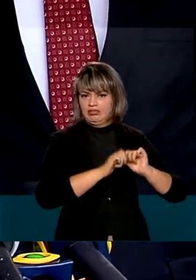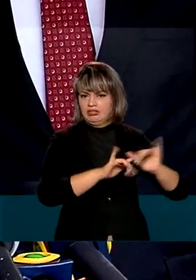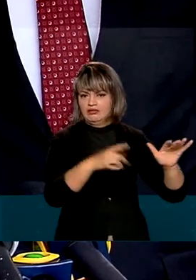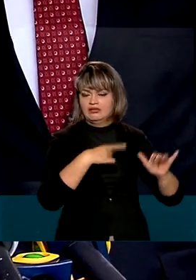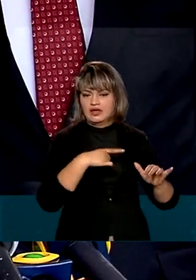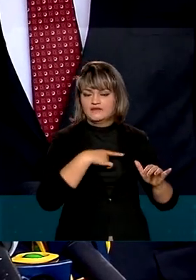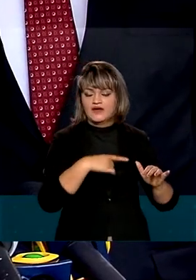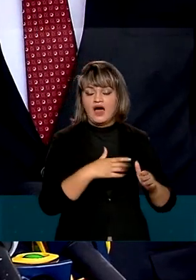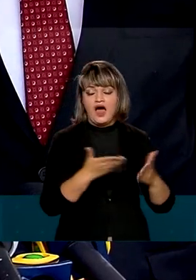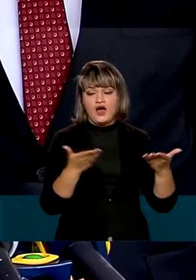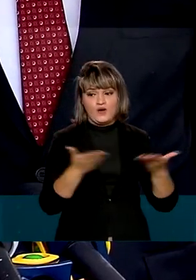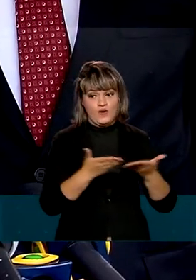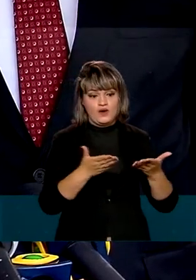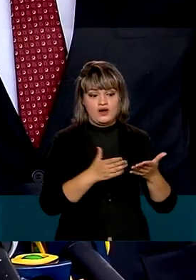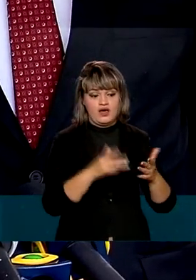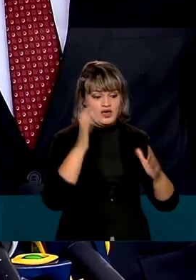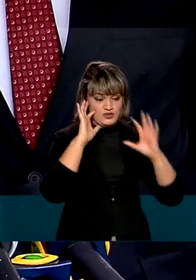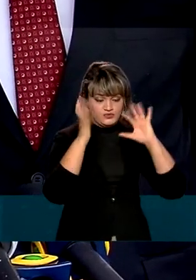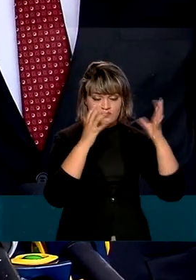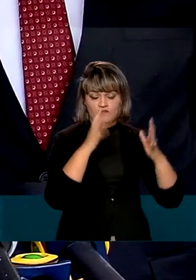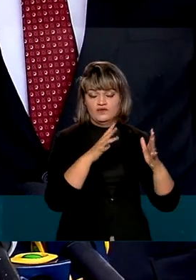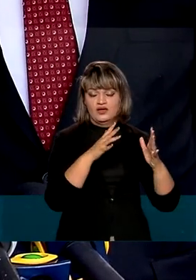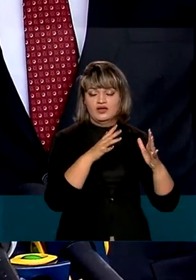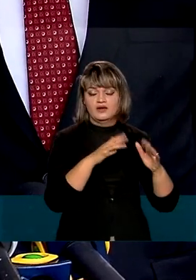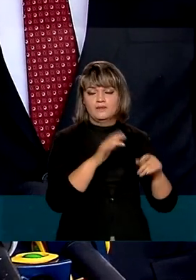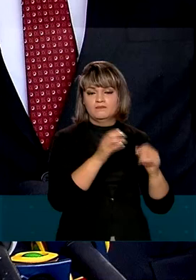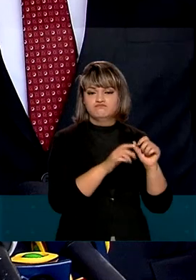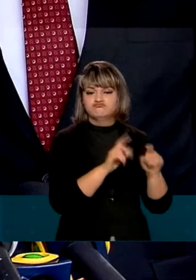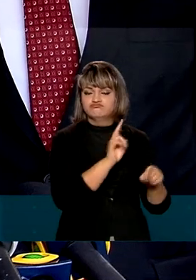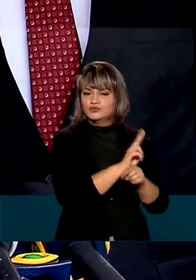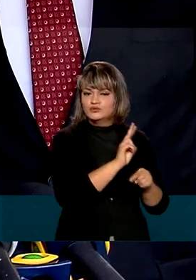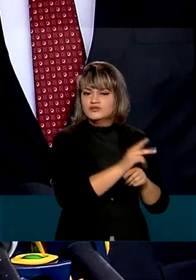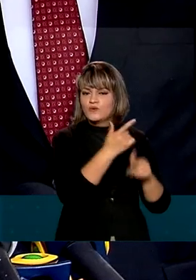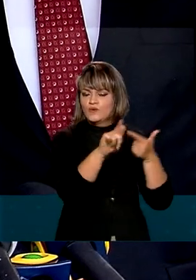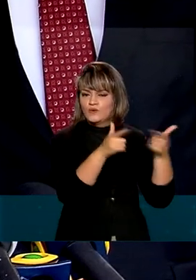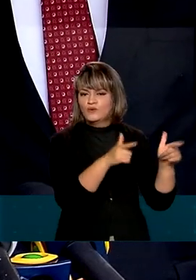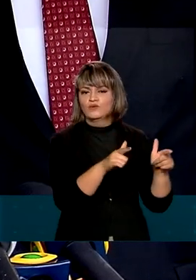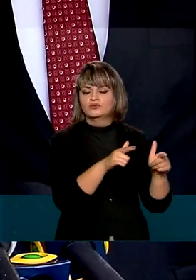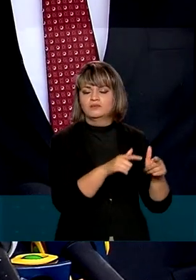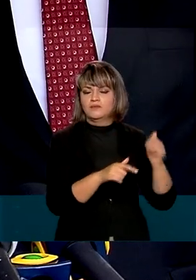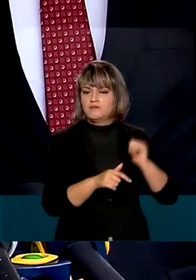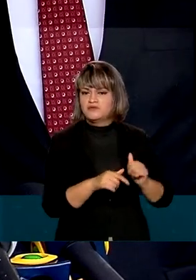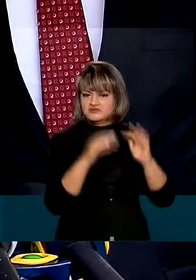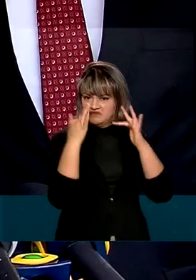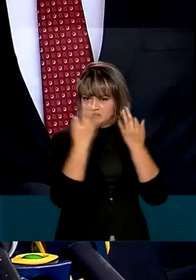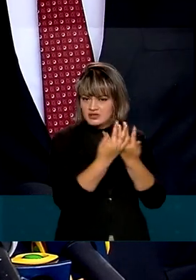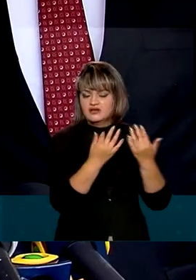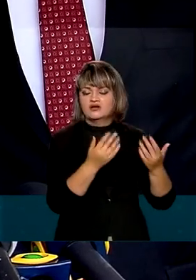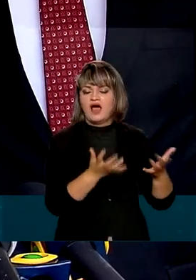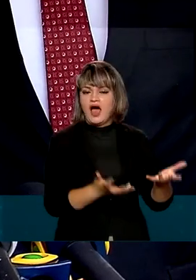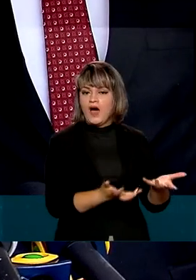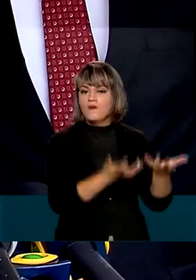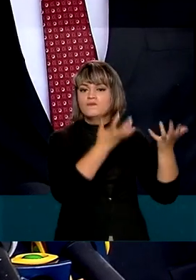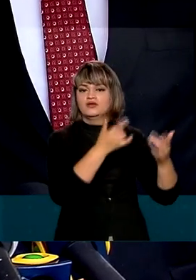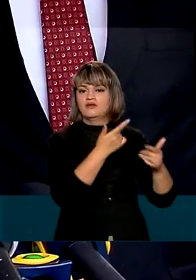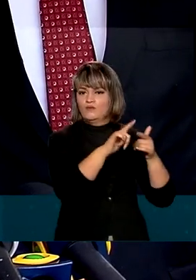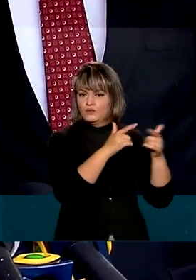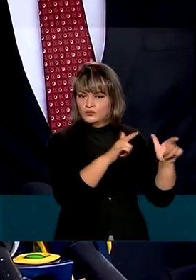Agora nós temos que justamente lançar uma camada de proteção, recursos para o Bolsa Família, aumentado